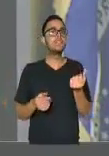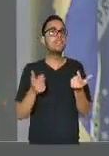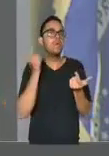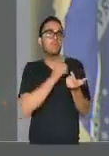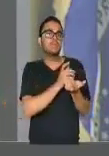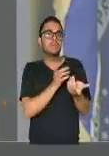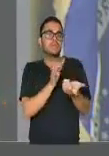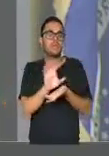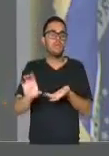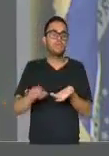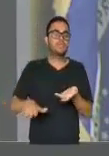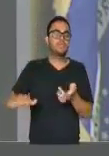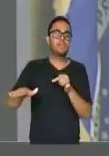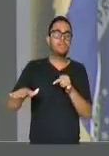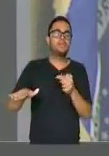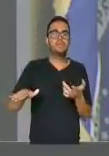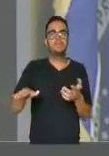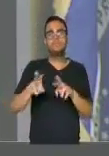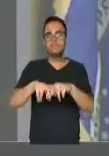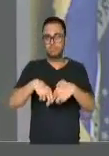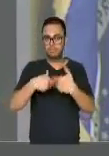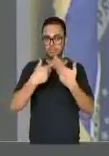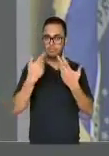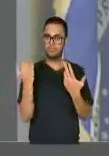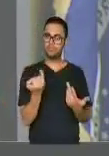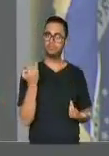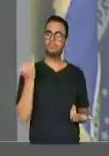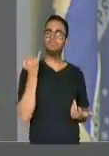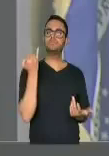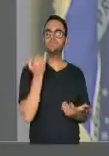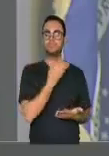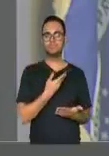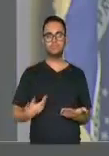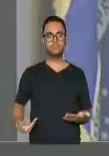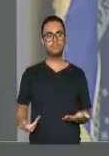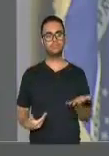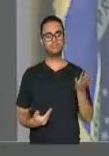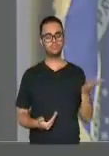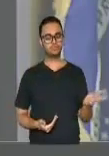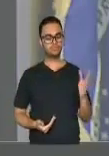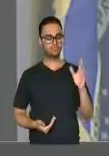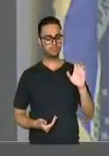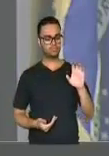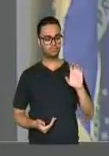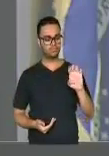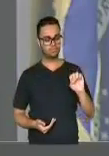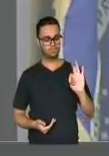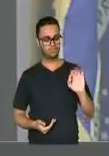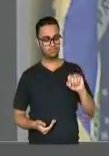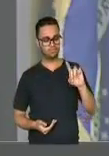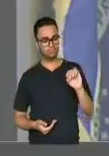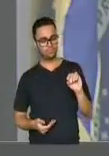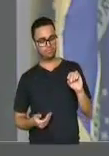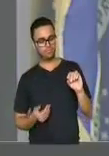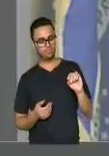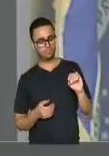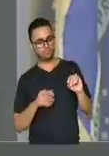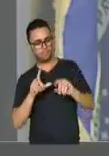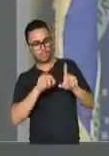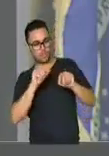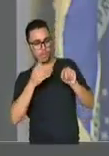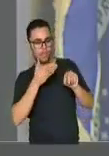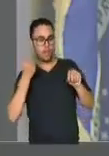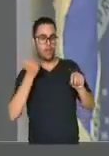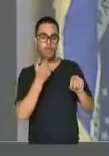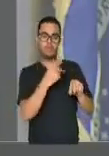área. Então, é muito importante que o governo do Estado priorize os seus recursos. e o governador